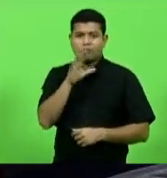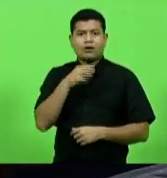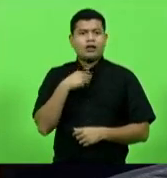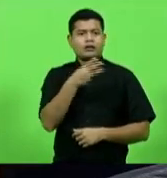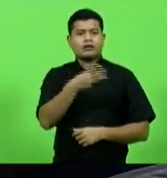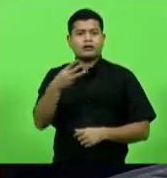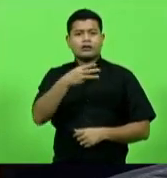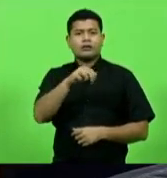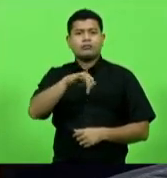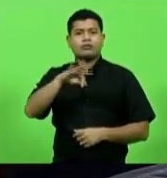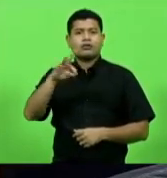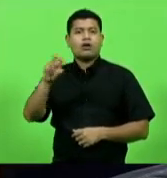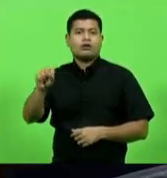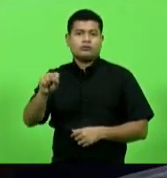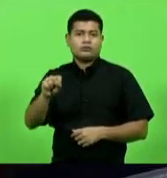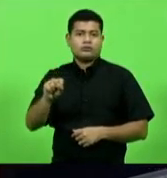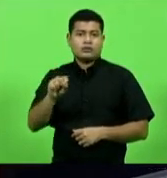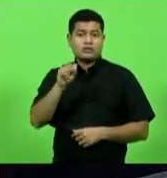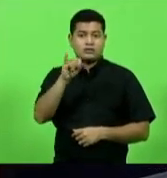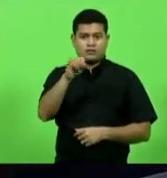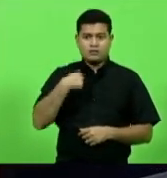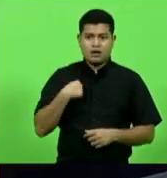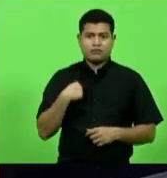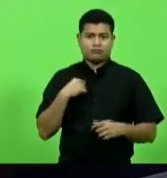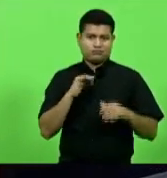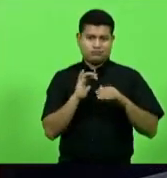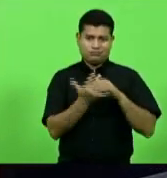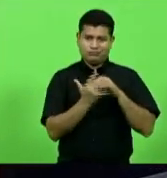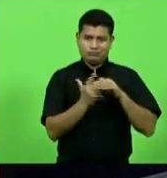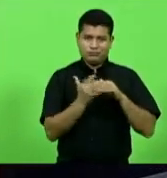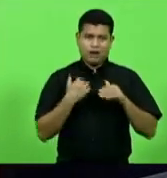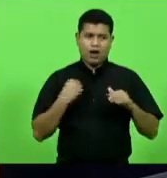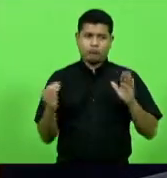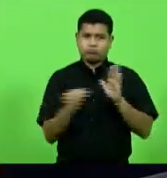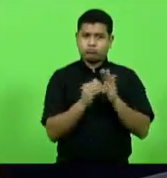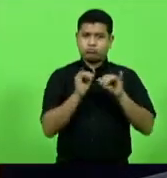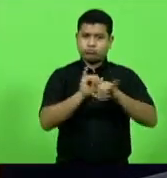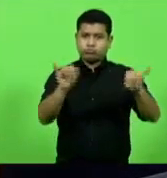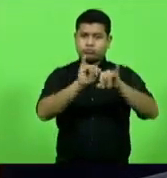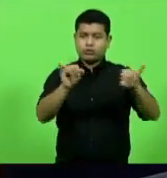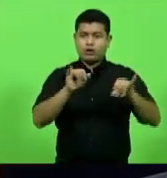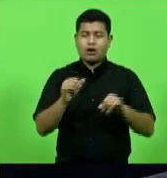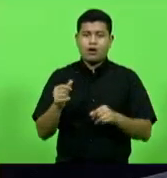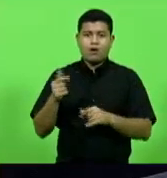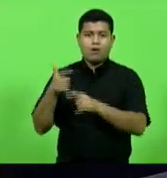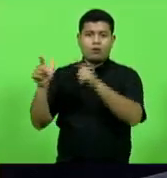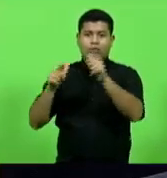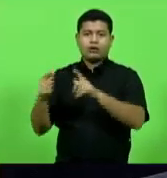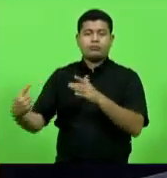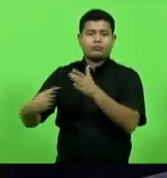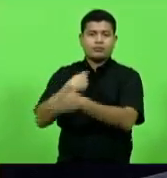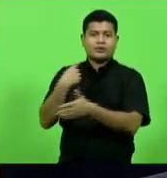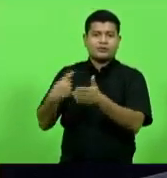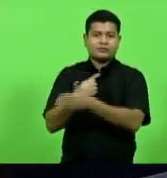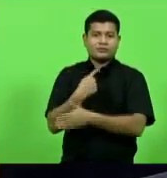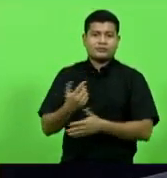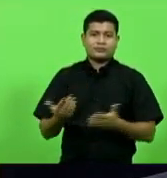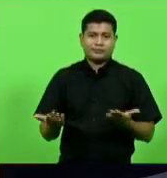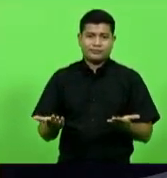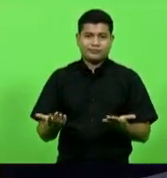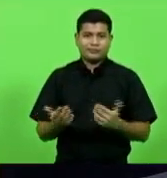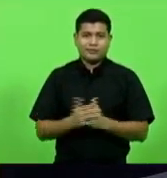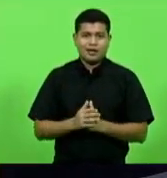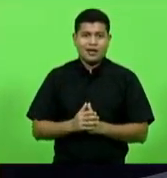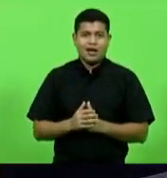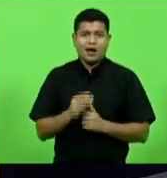escreve essa pergunta que sempre vem para a gente ali o ministério público analisa o inquérito que nos senta Carlos Moisés